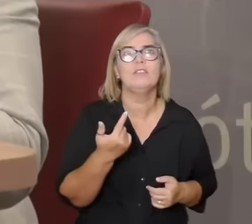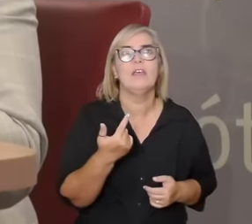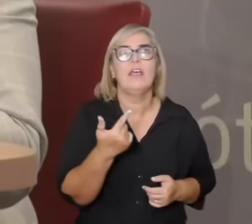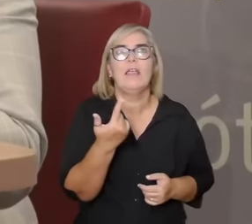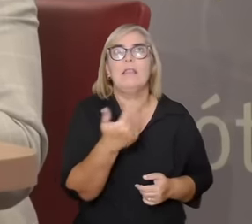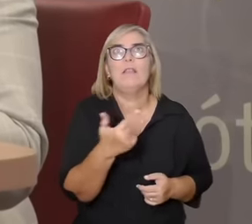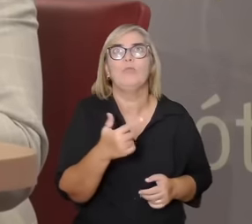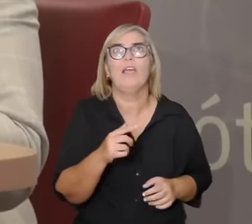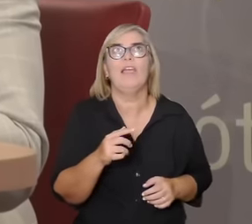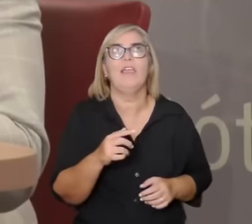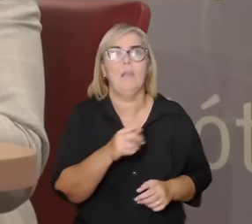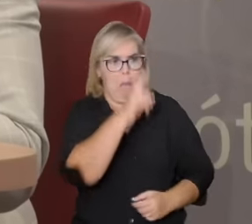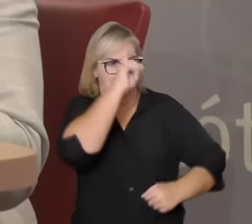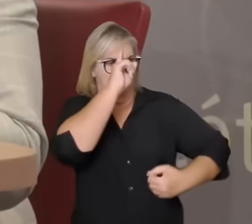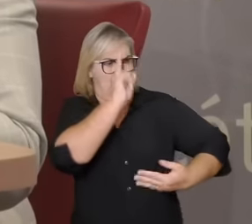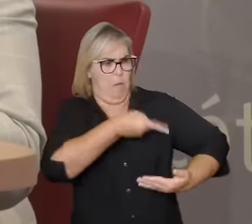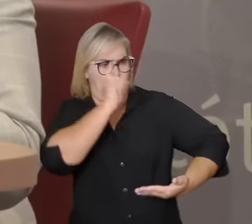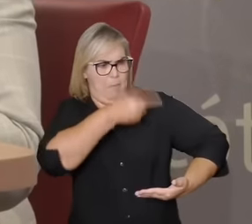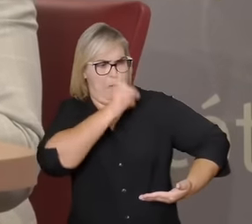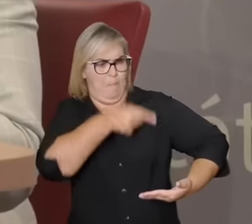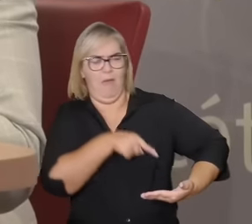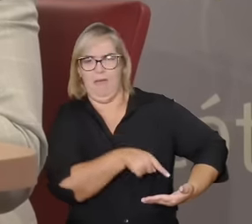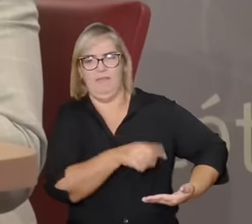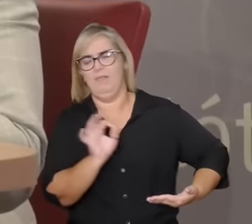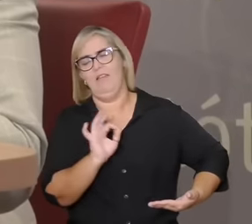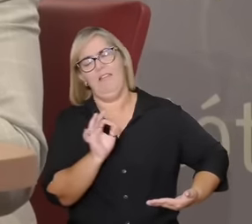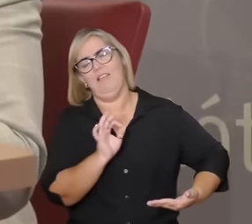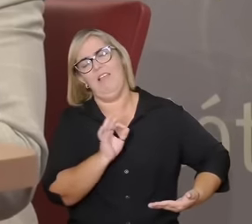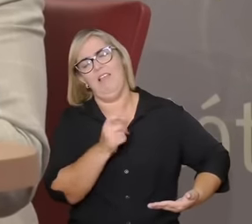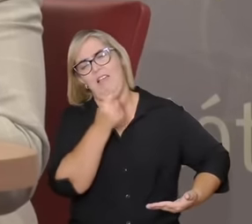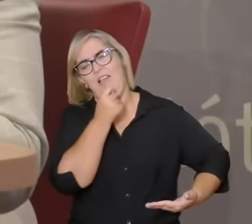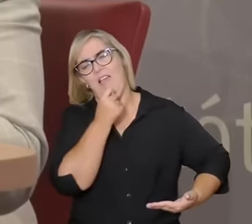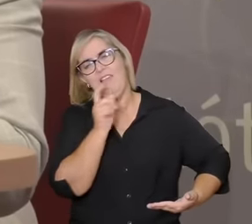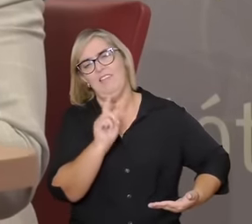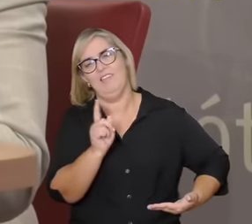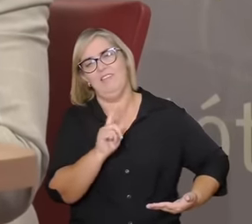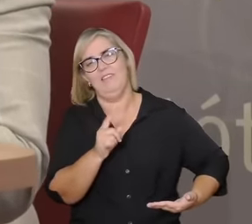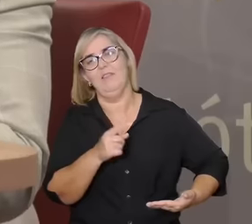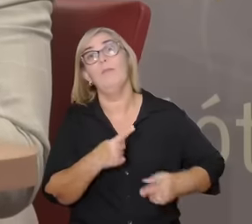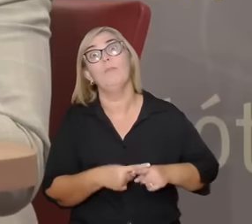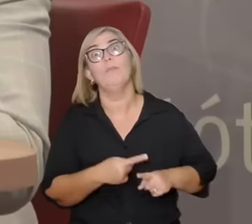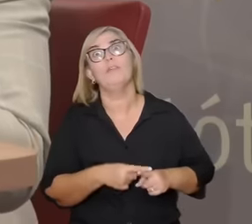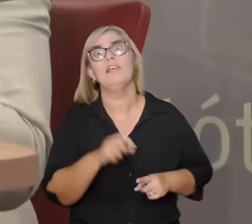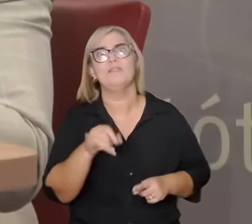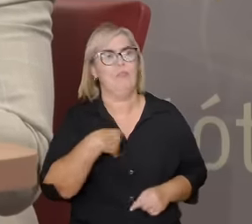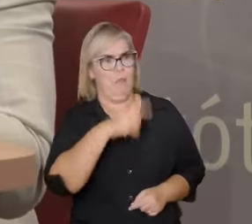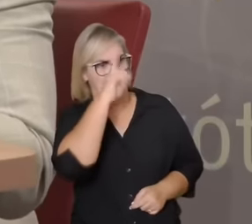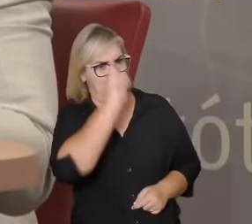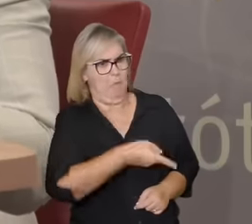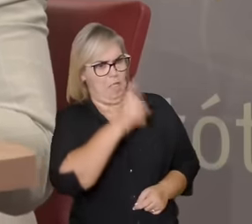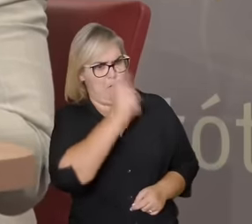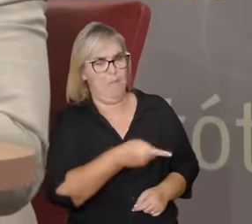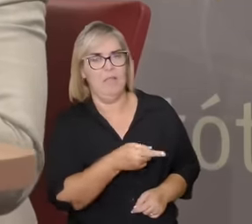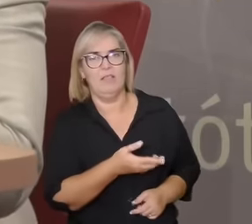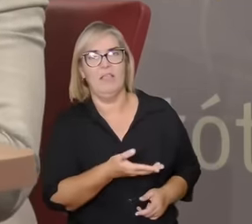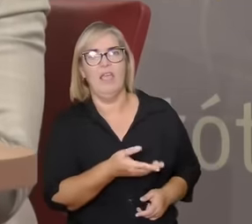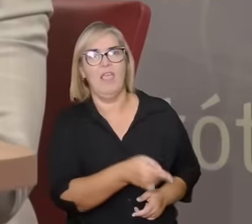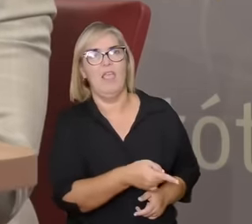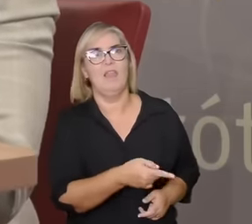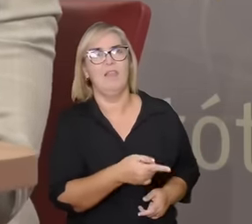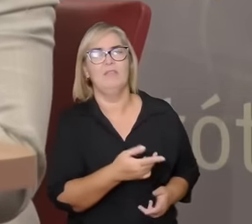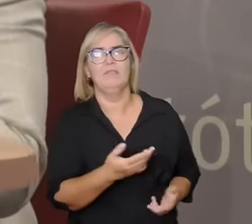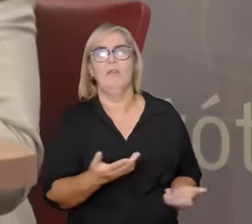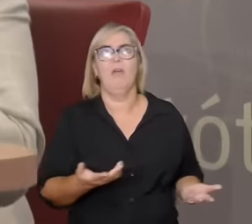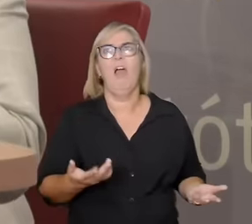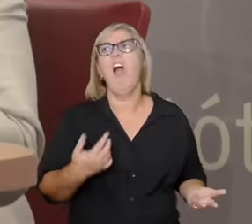familiar para colocar para escovar os dentes porque senão pode ter que uma criança fale assim eu quero só almoçar e jantar sorvete